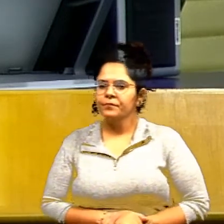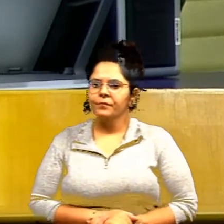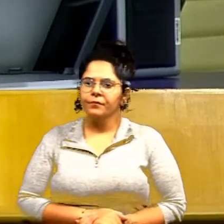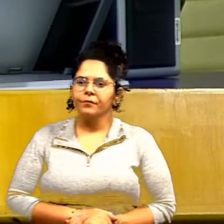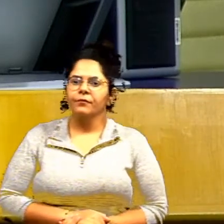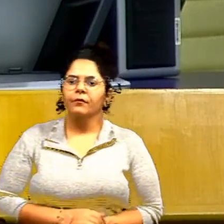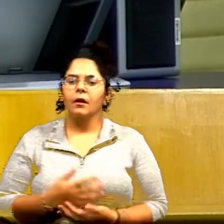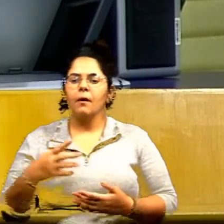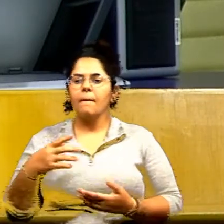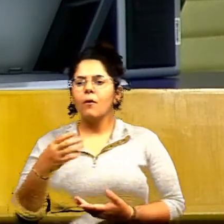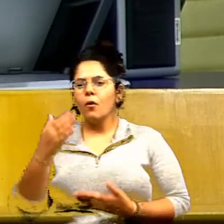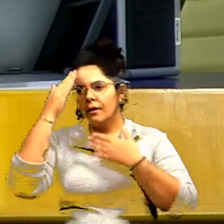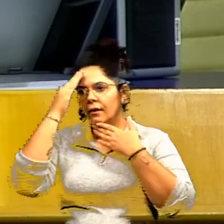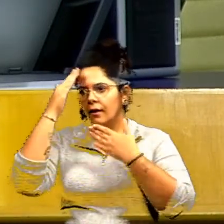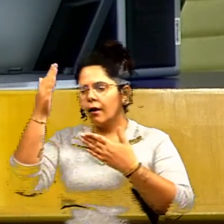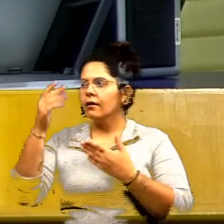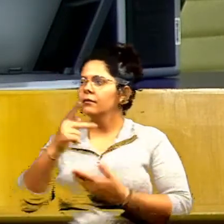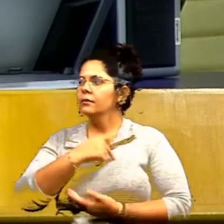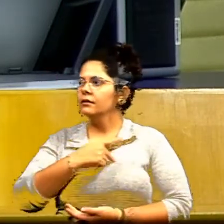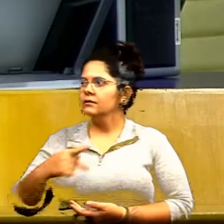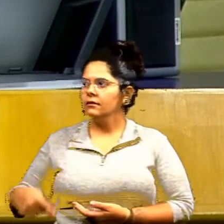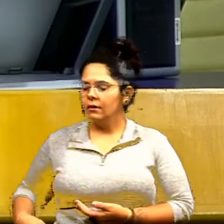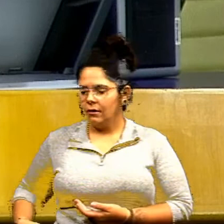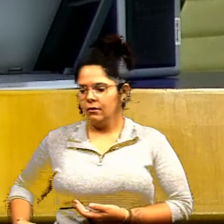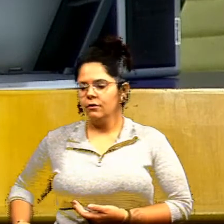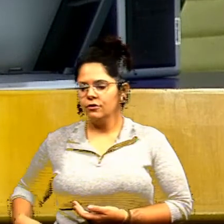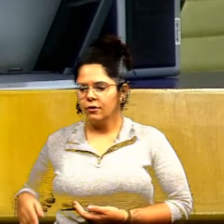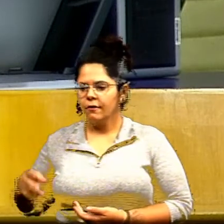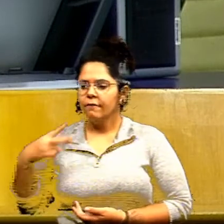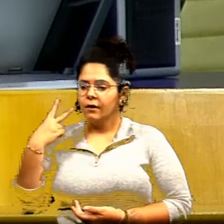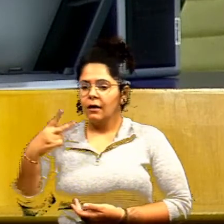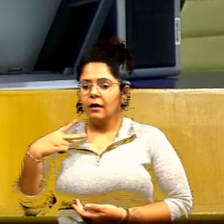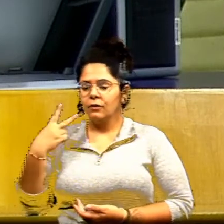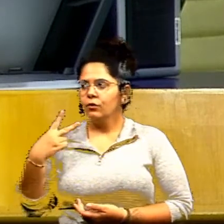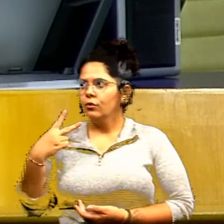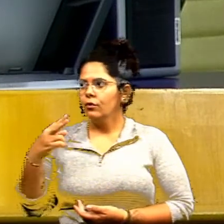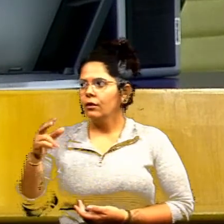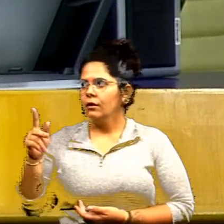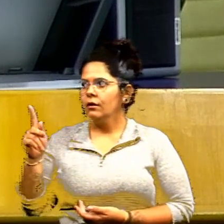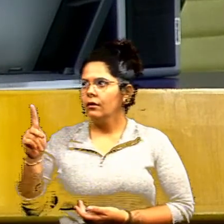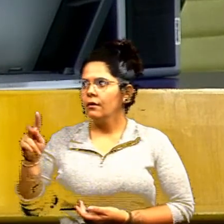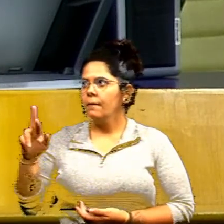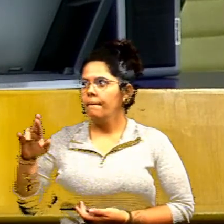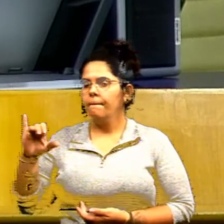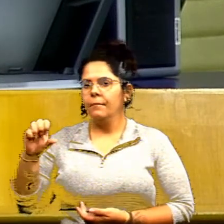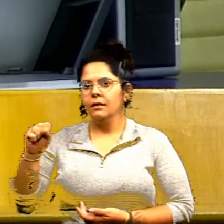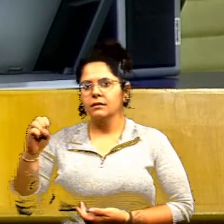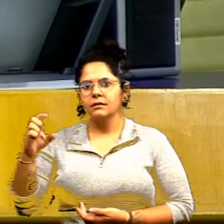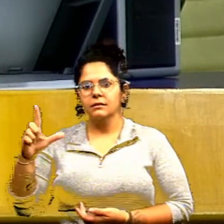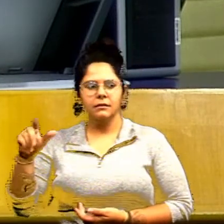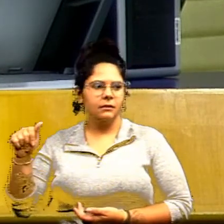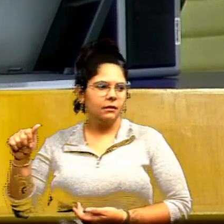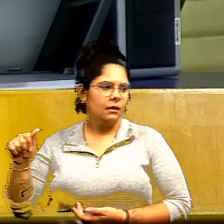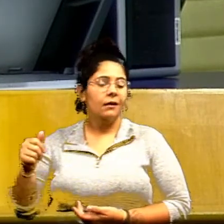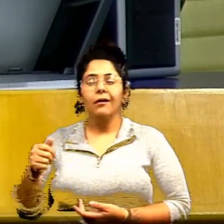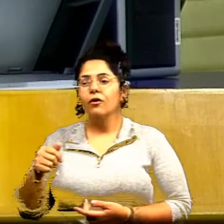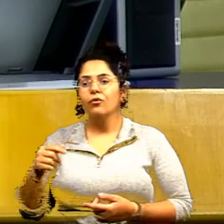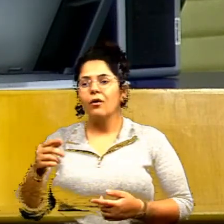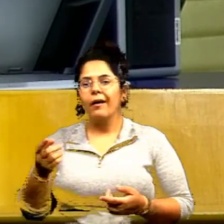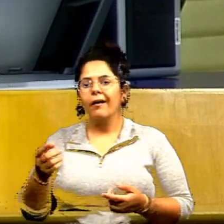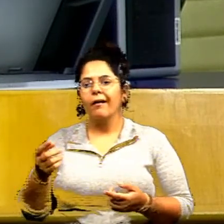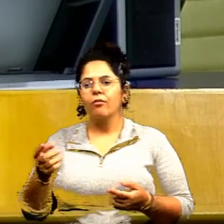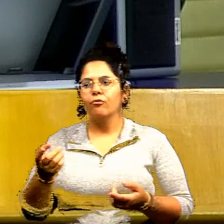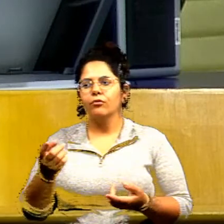seu presidente muito obrigado a vereadora Priscila não teve como discutir mas ela